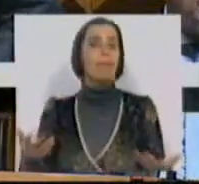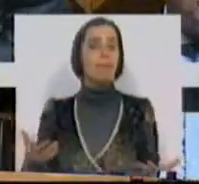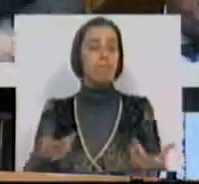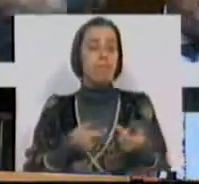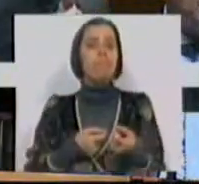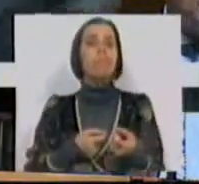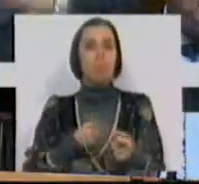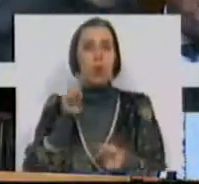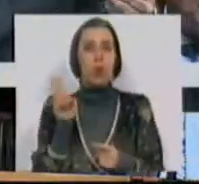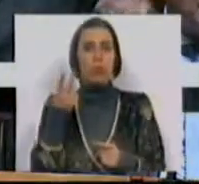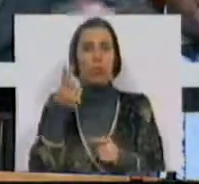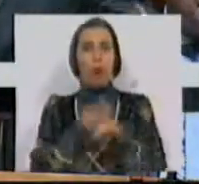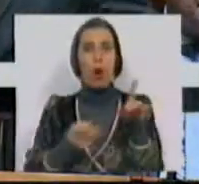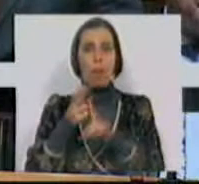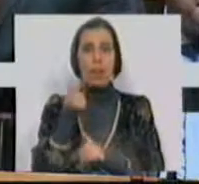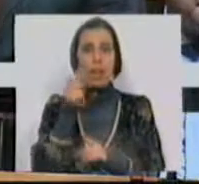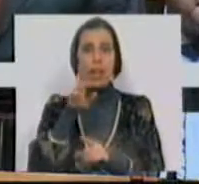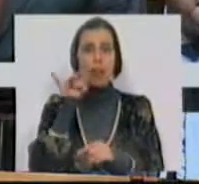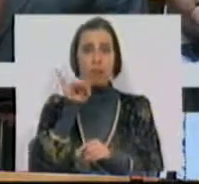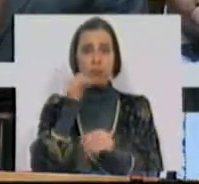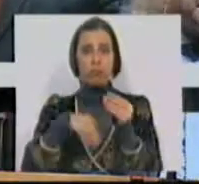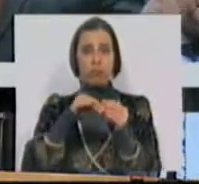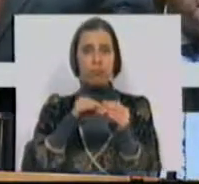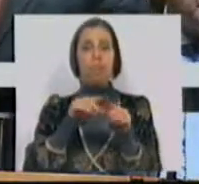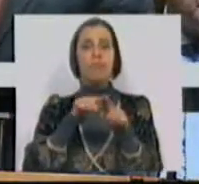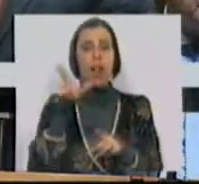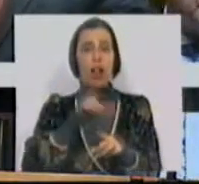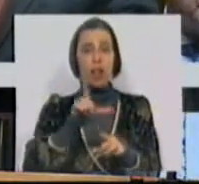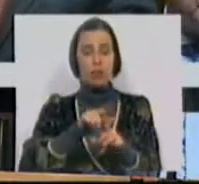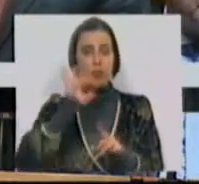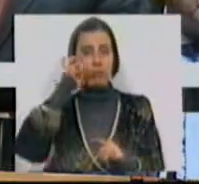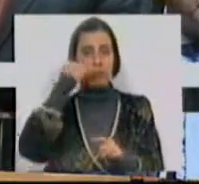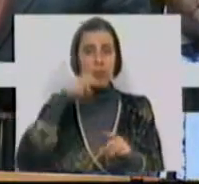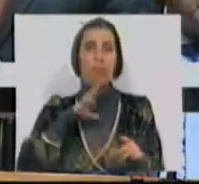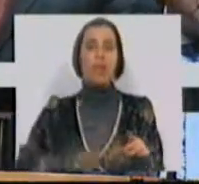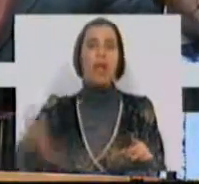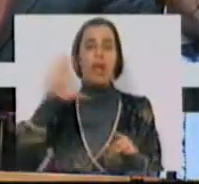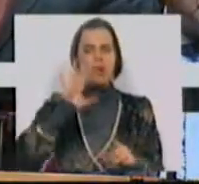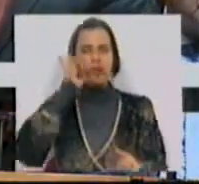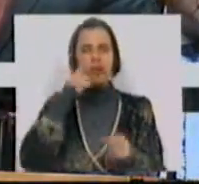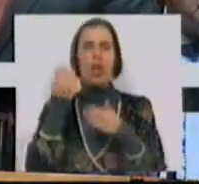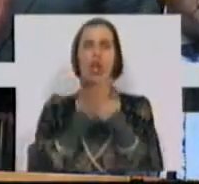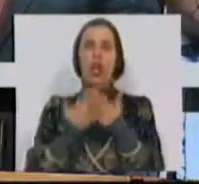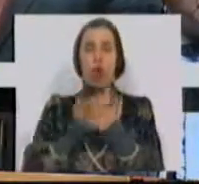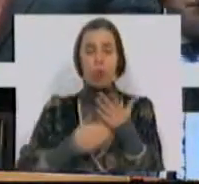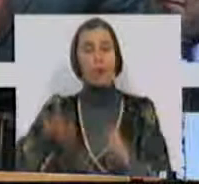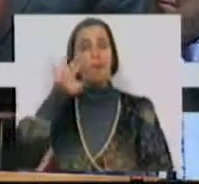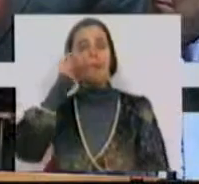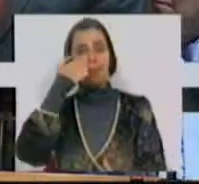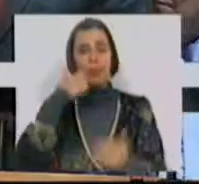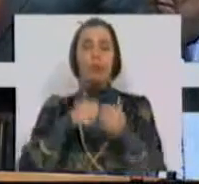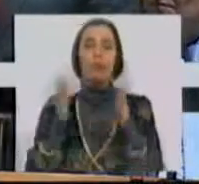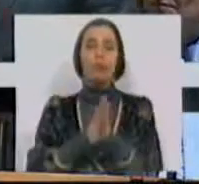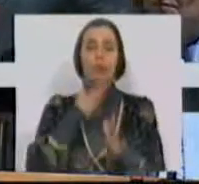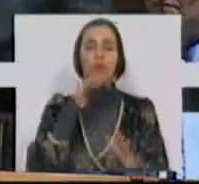Temos um duplo aumento das taxas aeroportuárias em Lisboa, prejudicando o país, prejudicando a economia e prejudicando